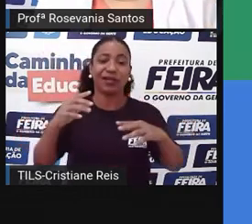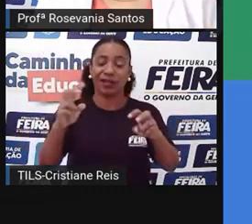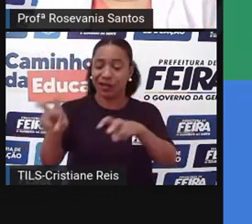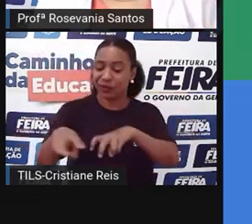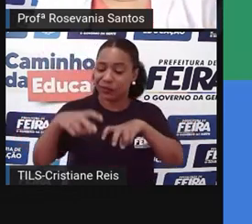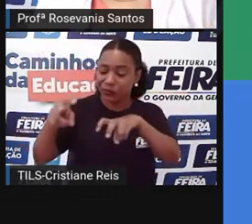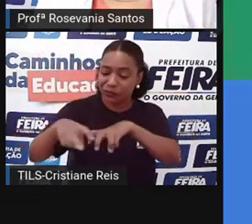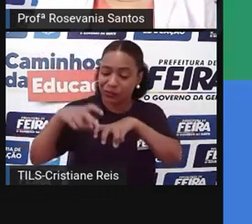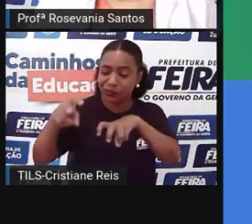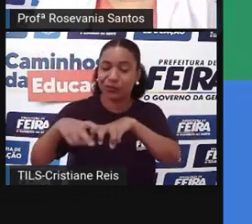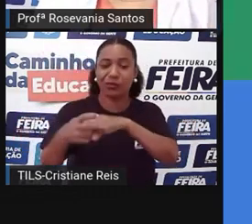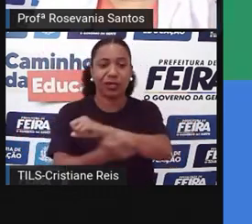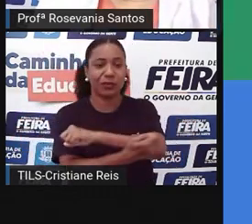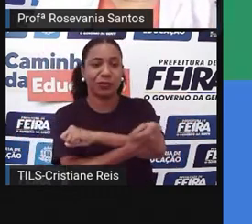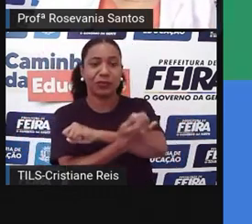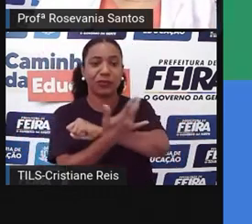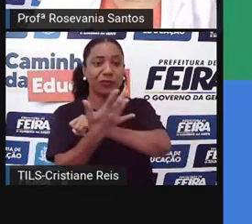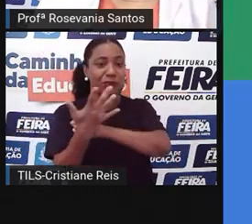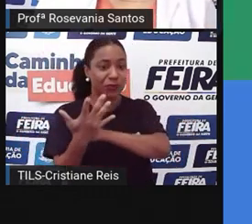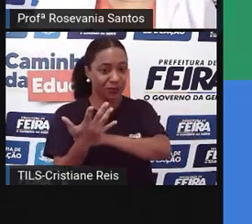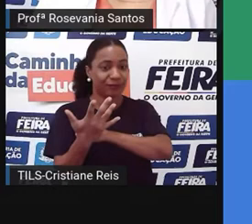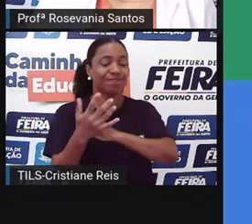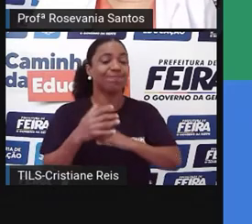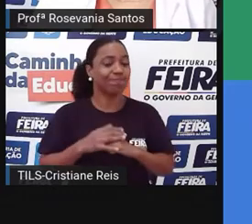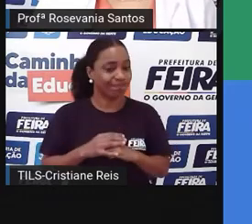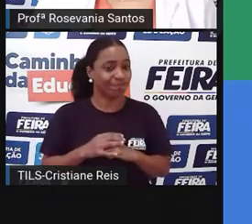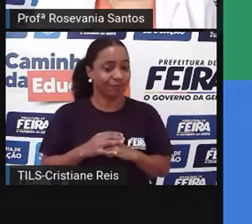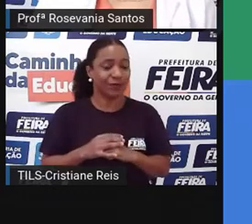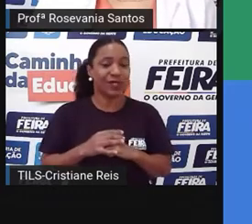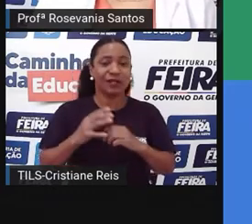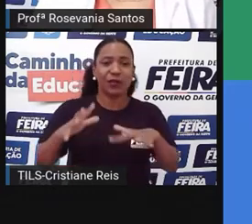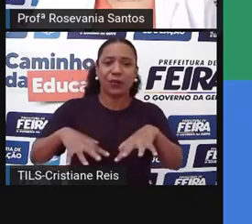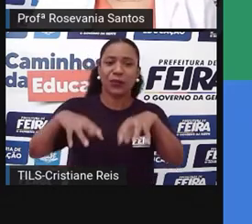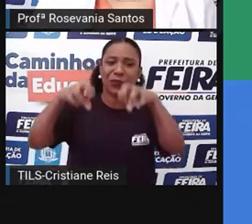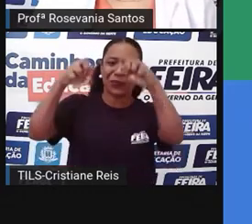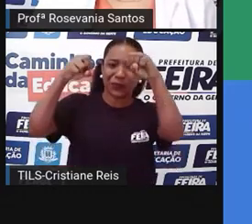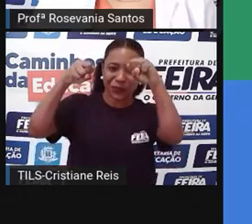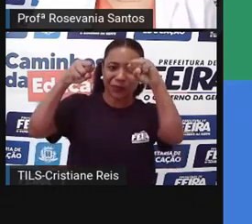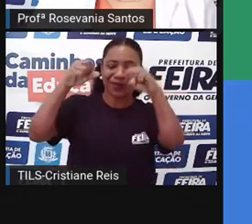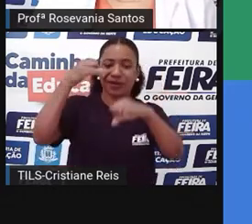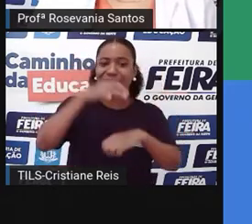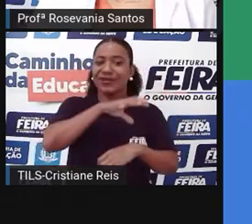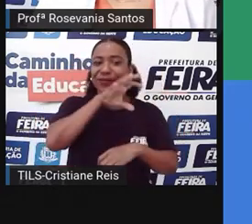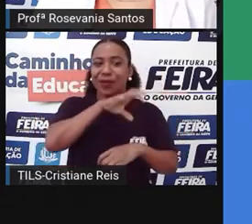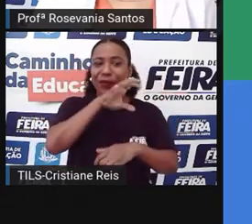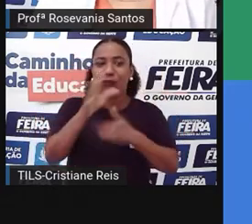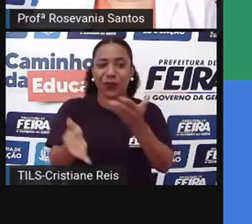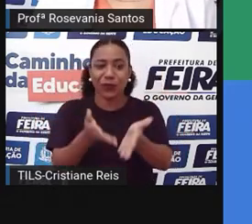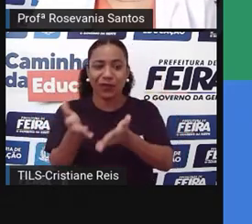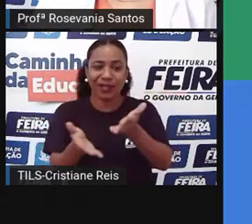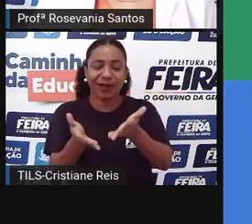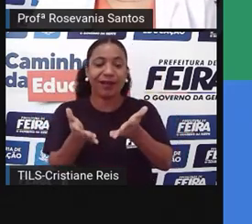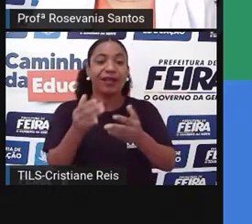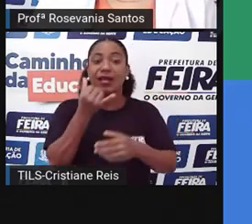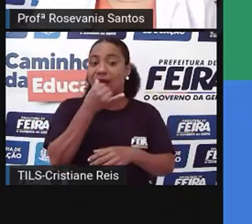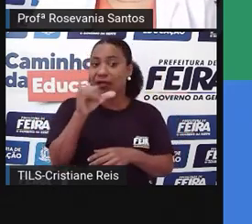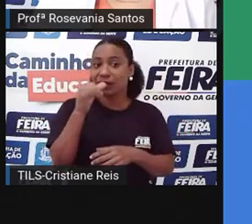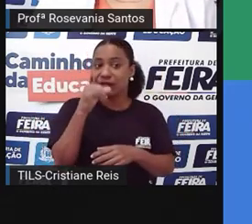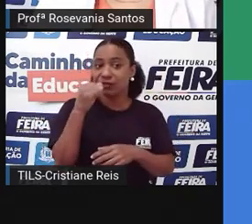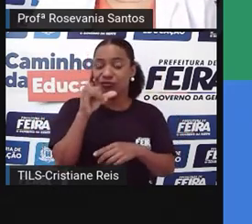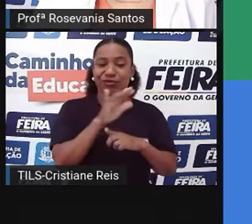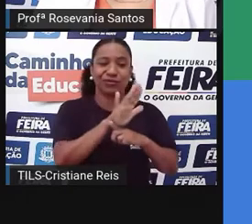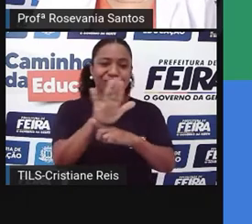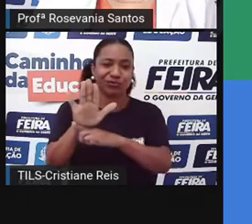o problema das longas vestiagens, a criação de animais, e agora, né, a geração de energia é que está se utilizando nessa